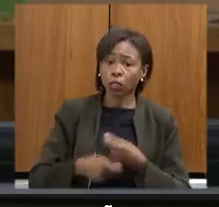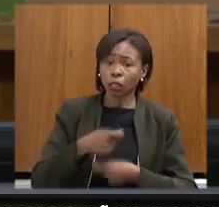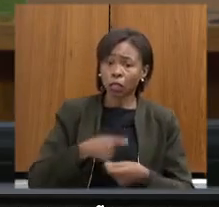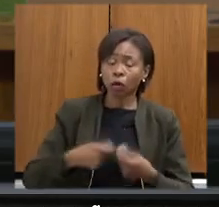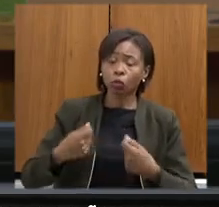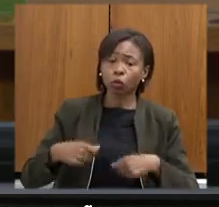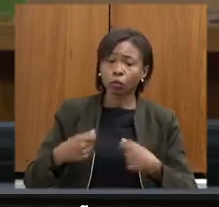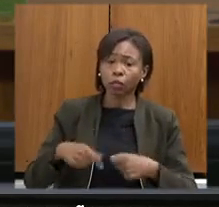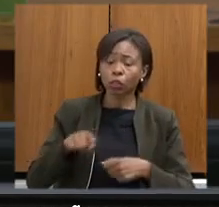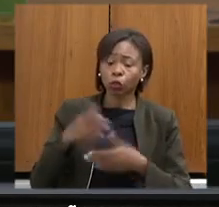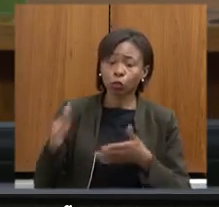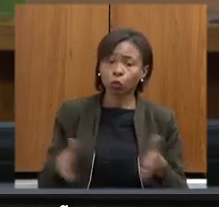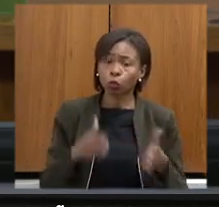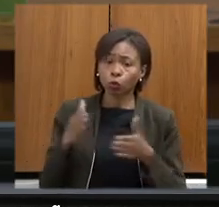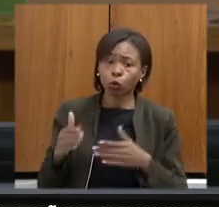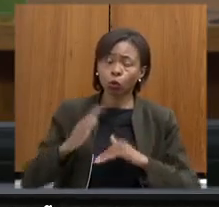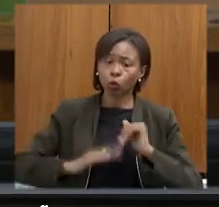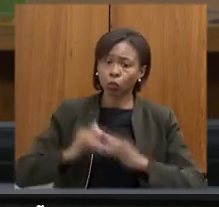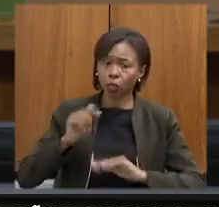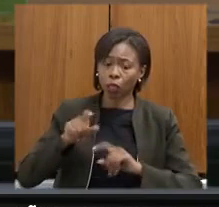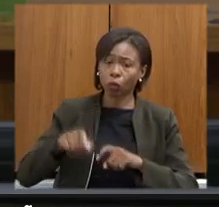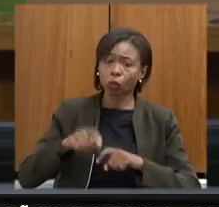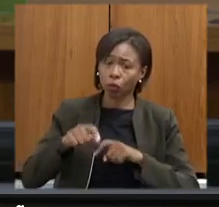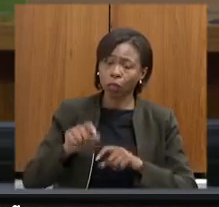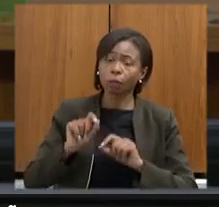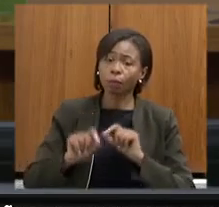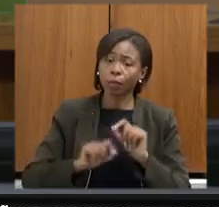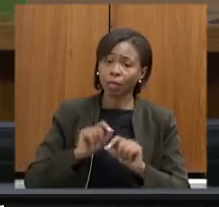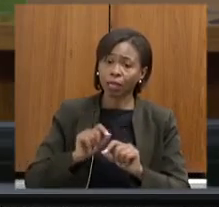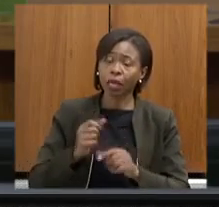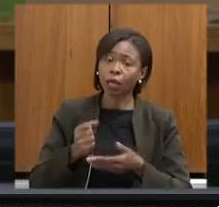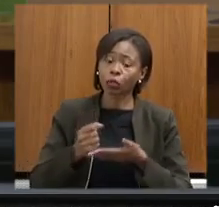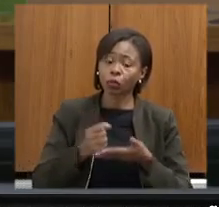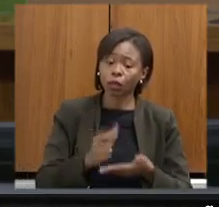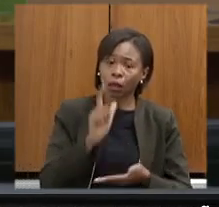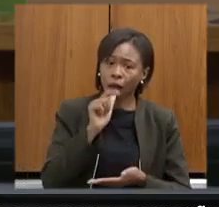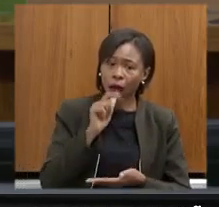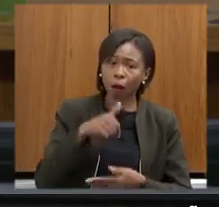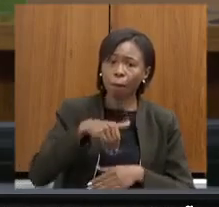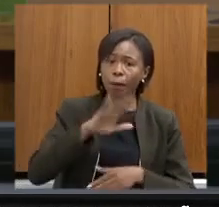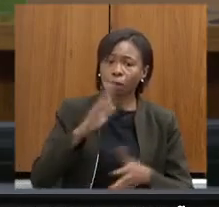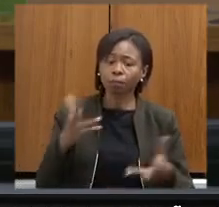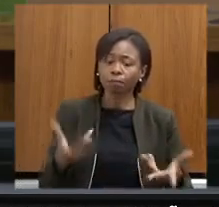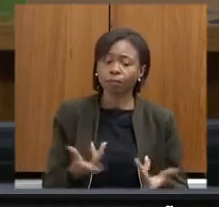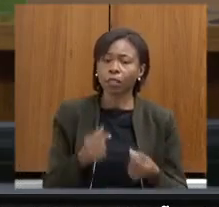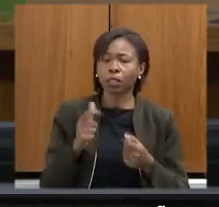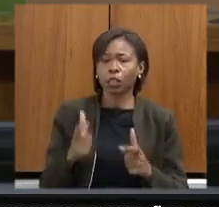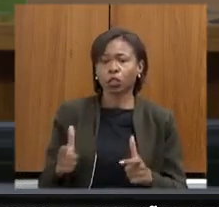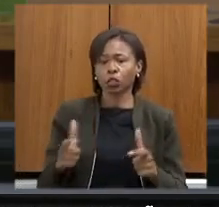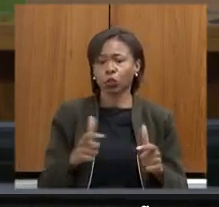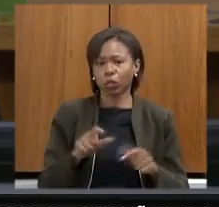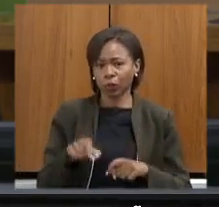rurais na região para que a gente possa tornar o uso da água mais eficiente nessas propriedades rurais